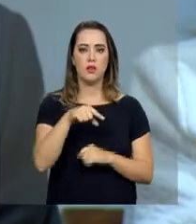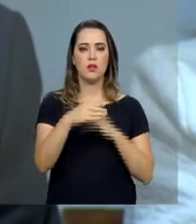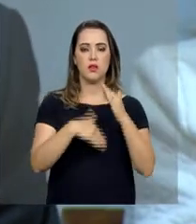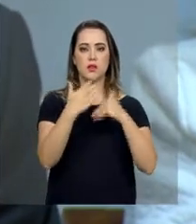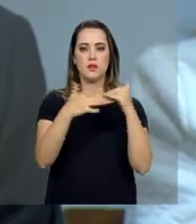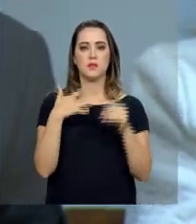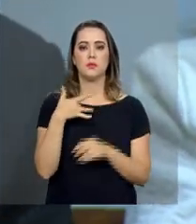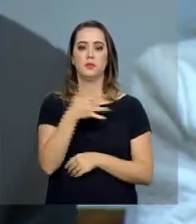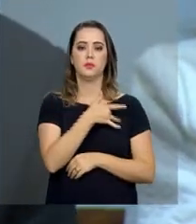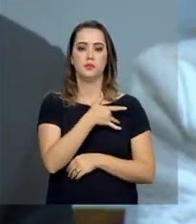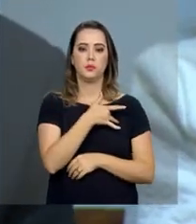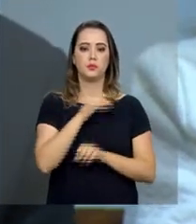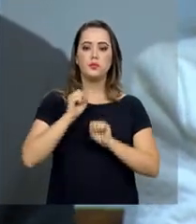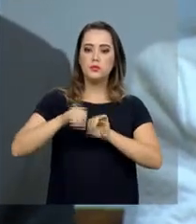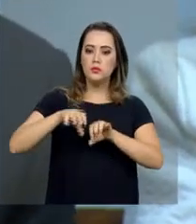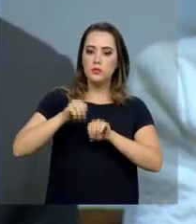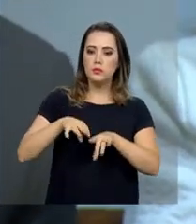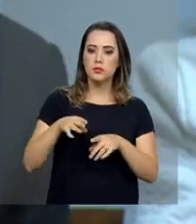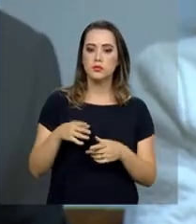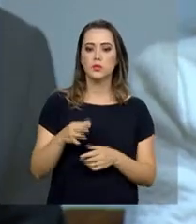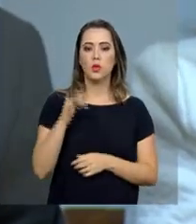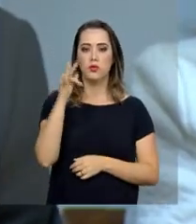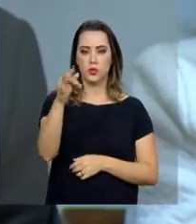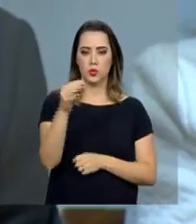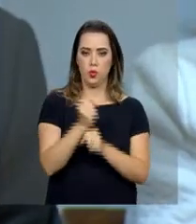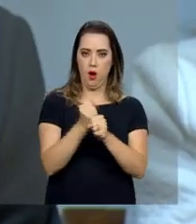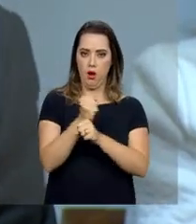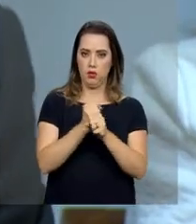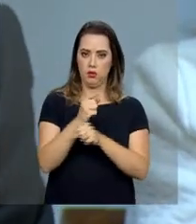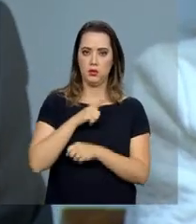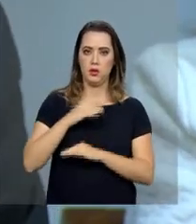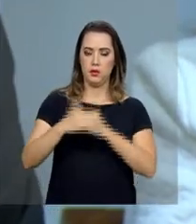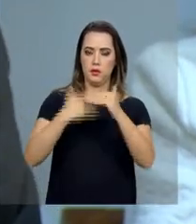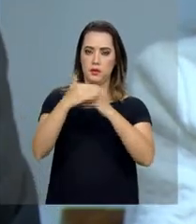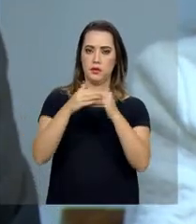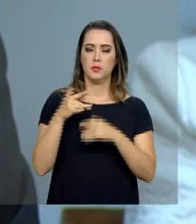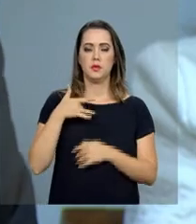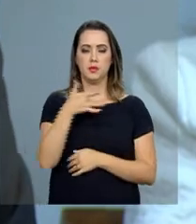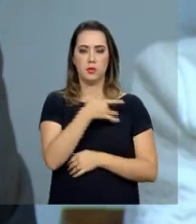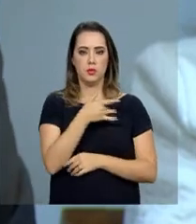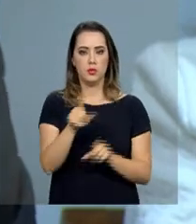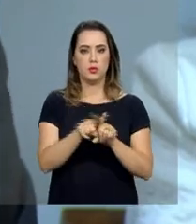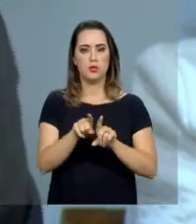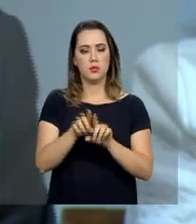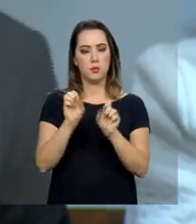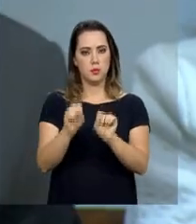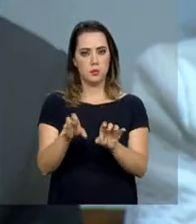como de... Na previsão do próximo ano, perdão, haverá crescimento, tanto de saúde como de educação.